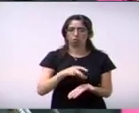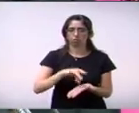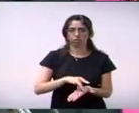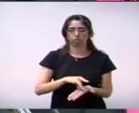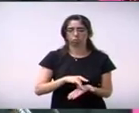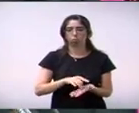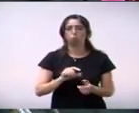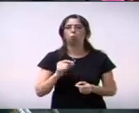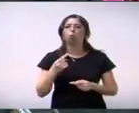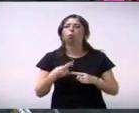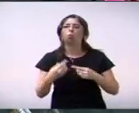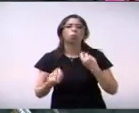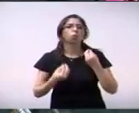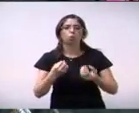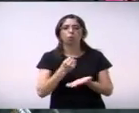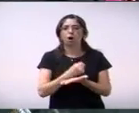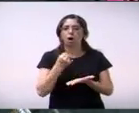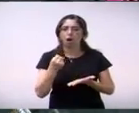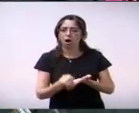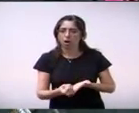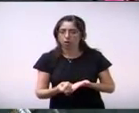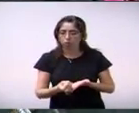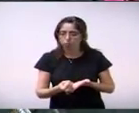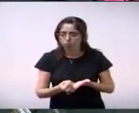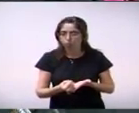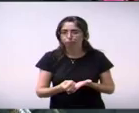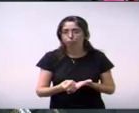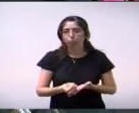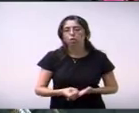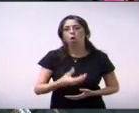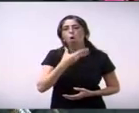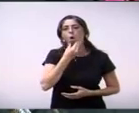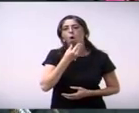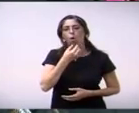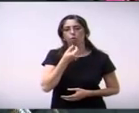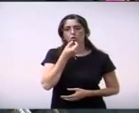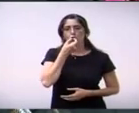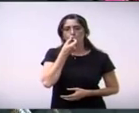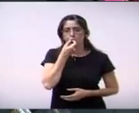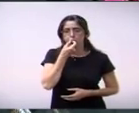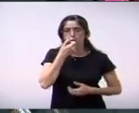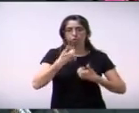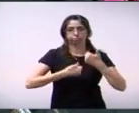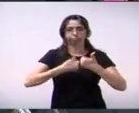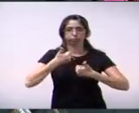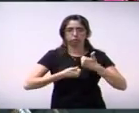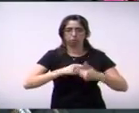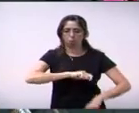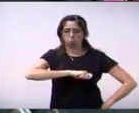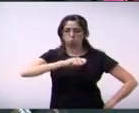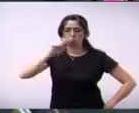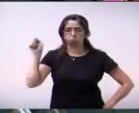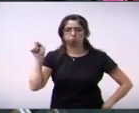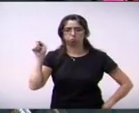contratação de equipe de arbitragem para o Campeonato Municipal de Futsal 2016.